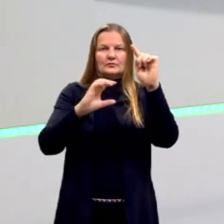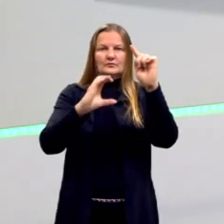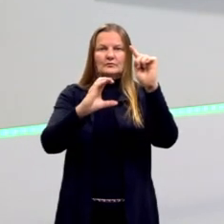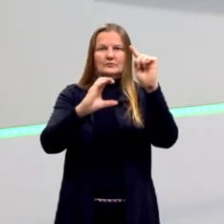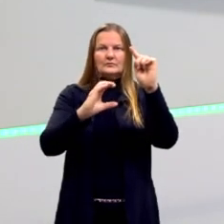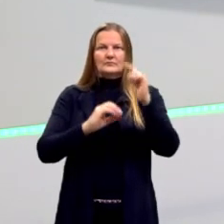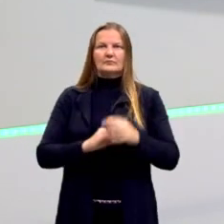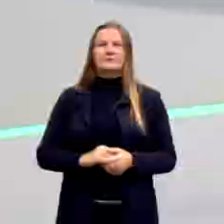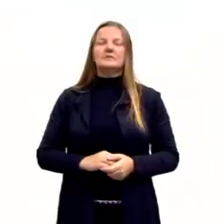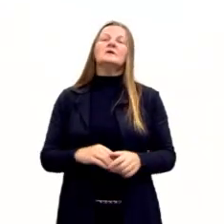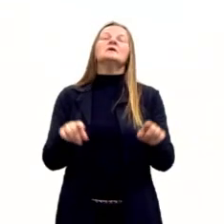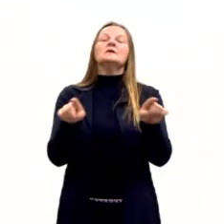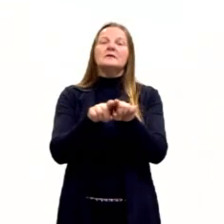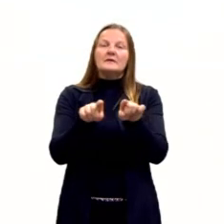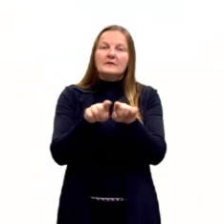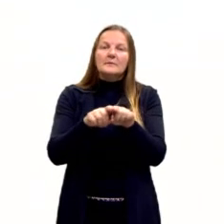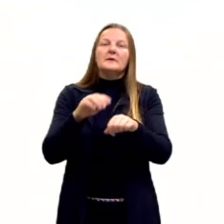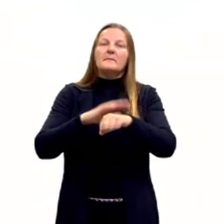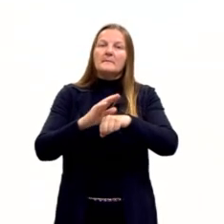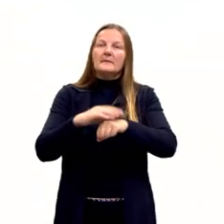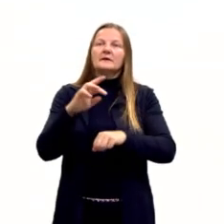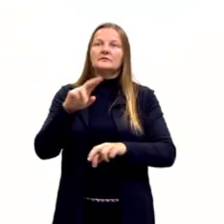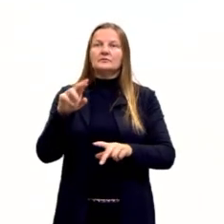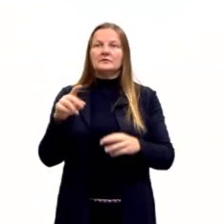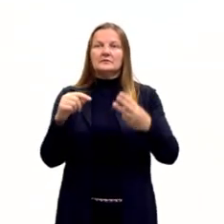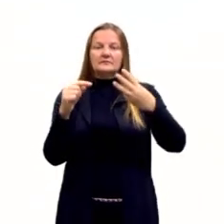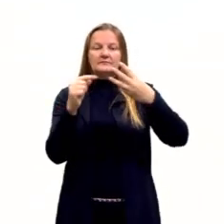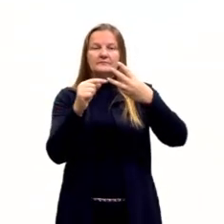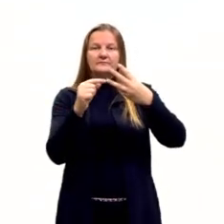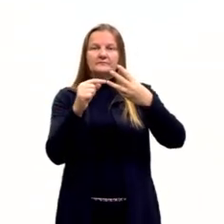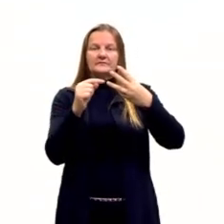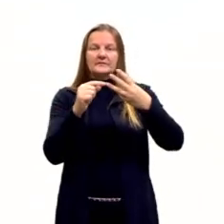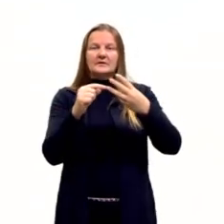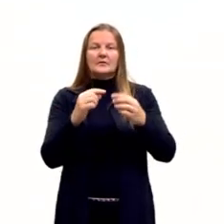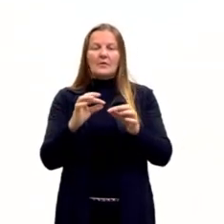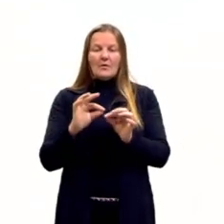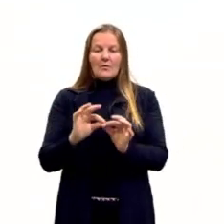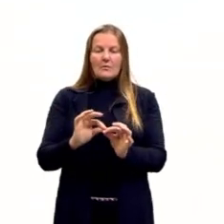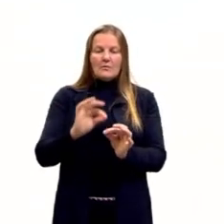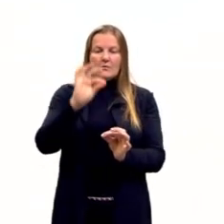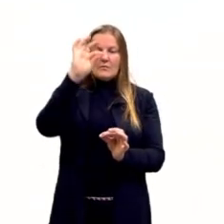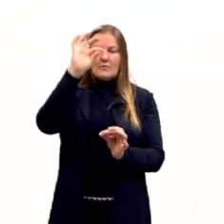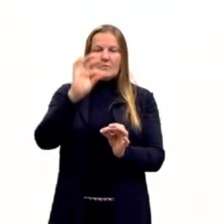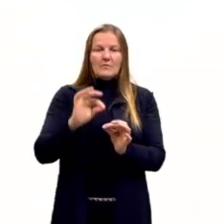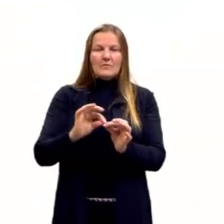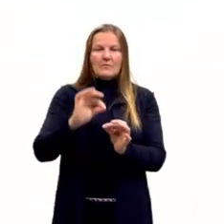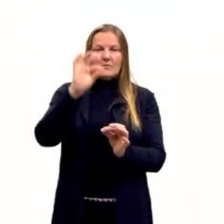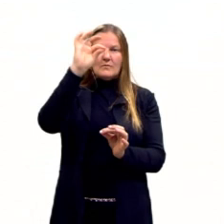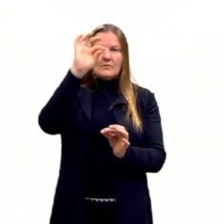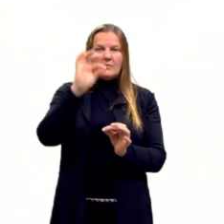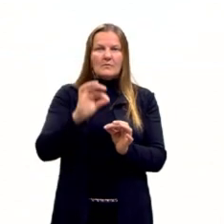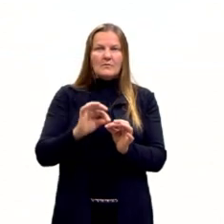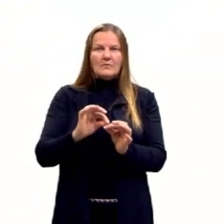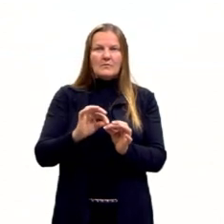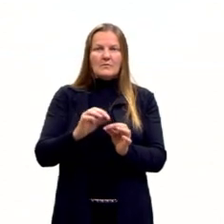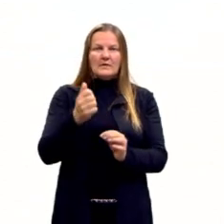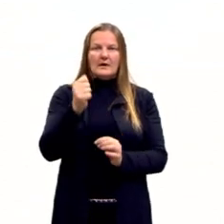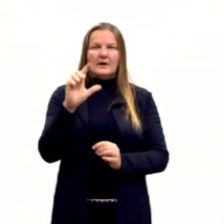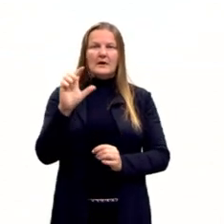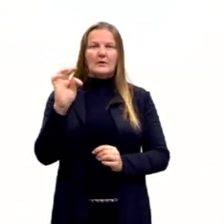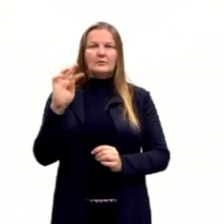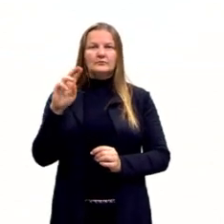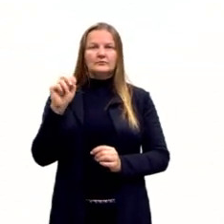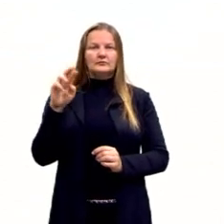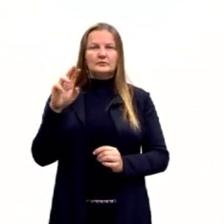E nós temos, então, mais uma seviana que é a altura. Ela é a seviana que parte de um vértice